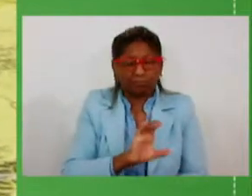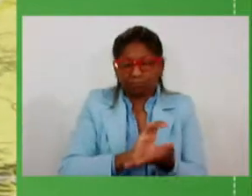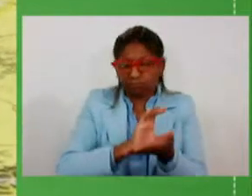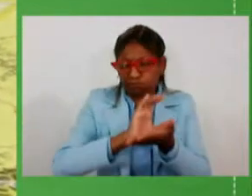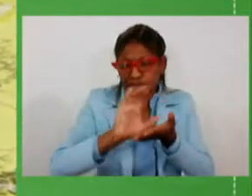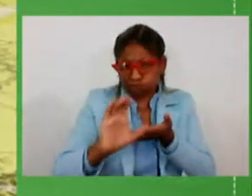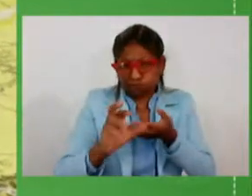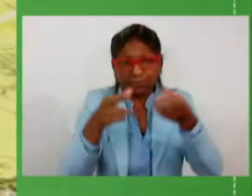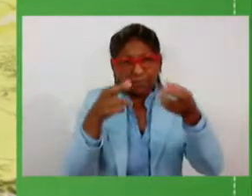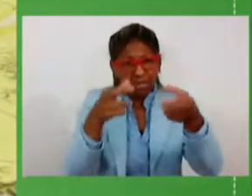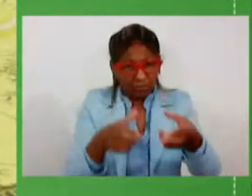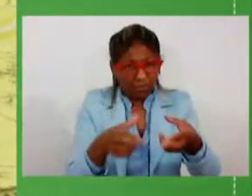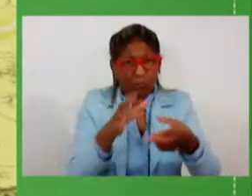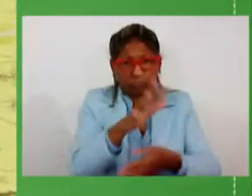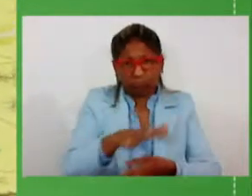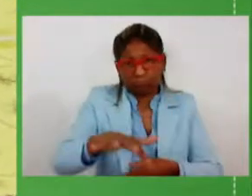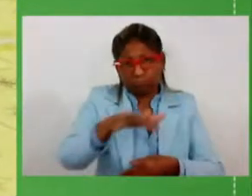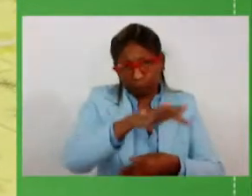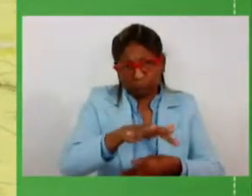região funcional 1.